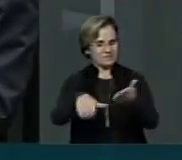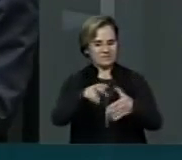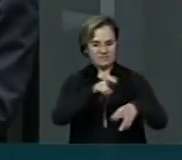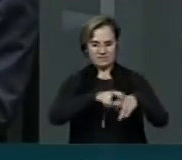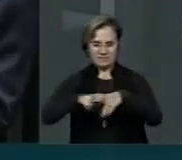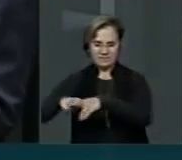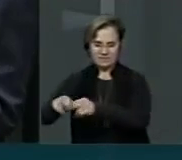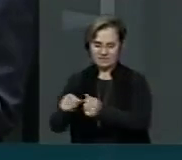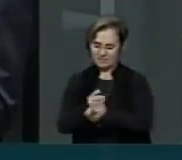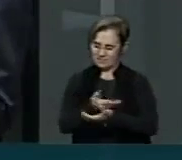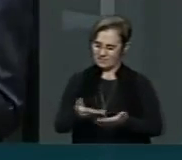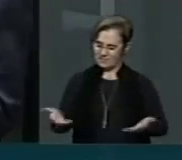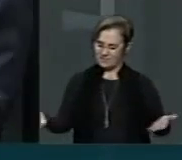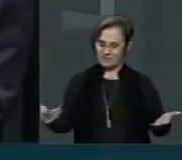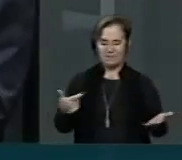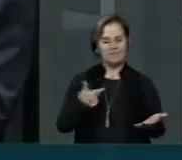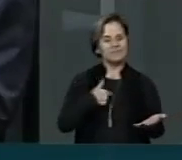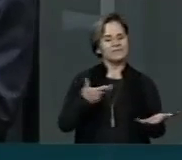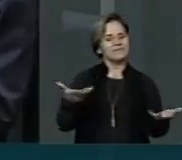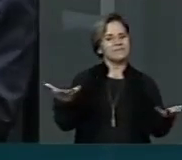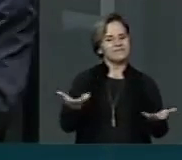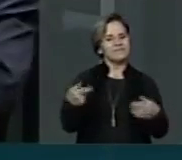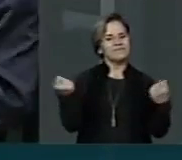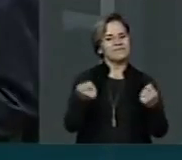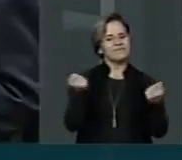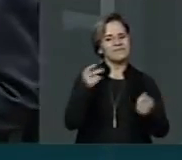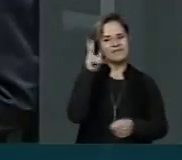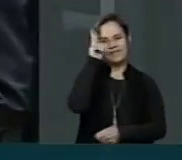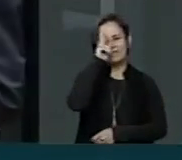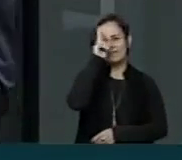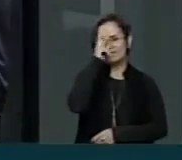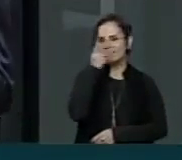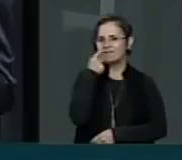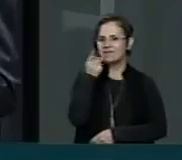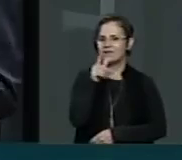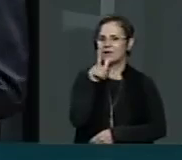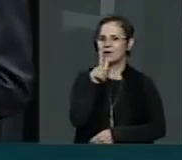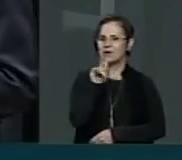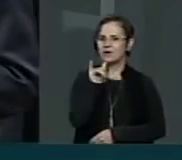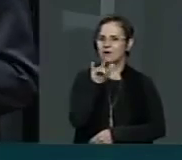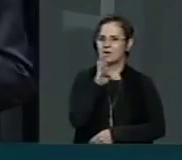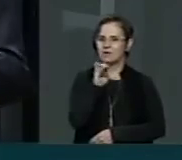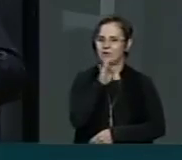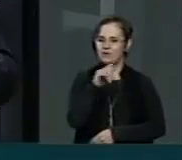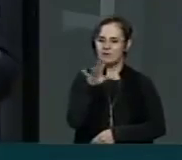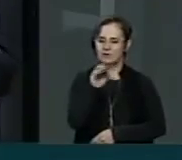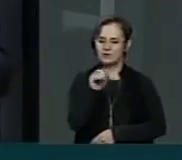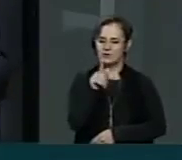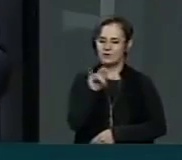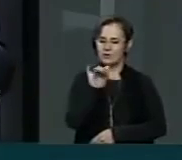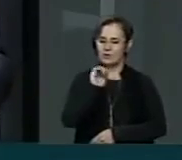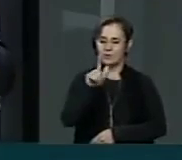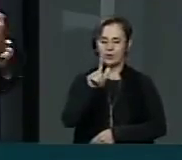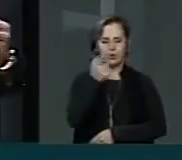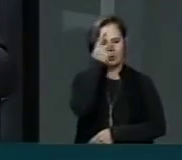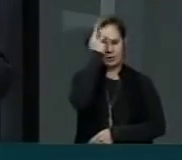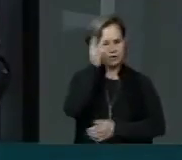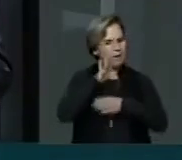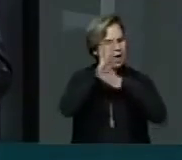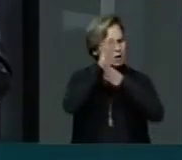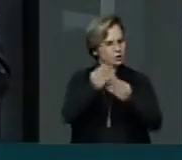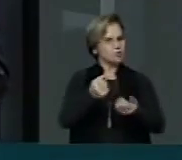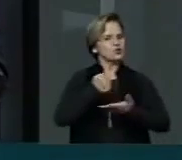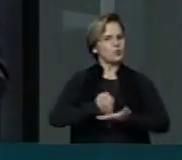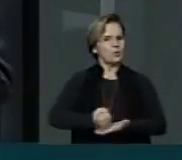eu aqui não poderia deixar de citar o Gilberto Gil, que foi uma das pessoas que muito contribuiu também